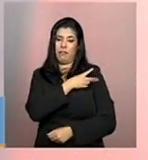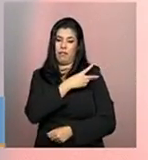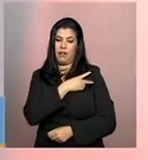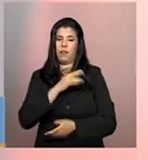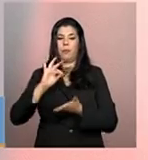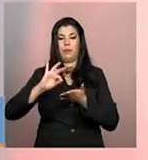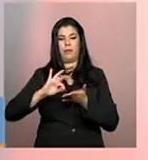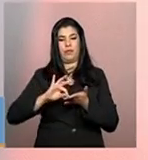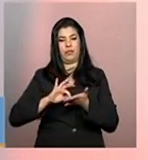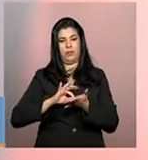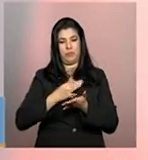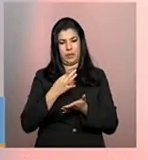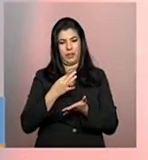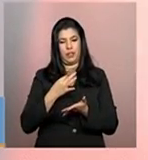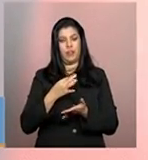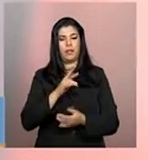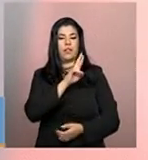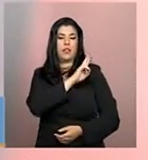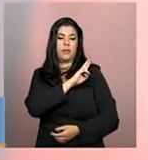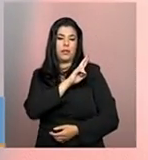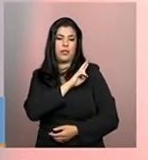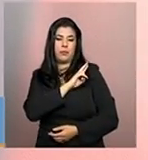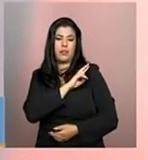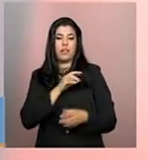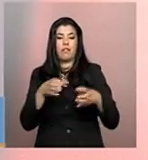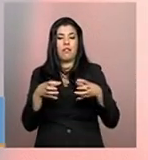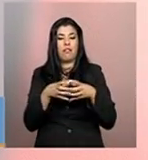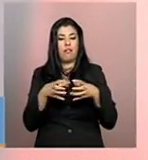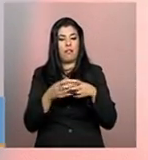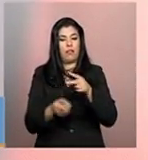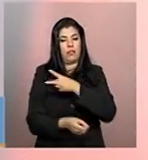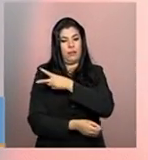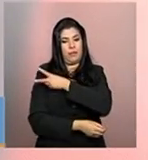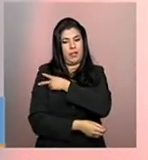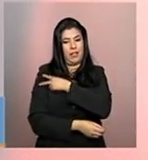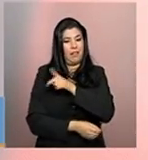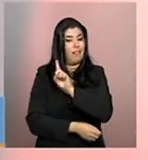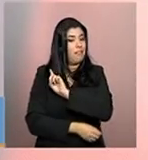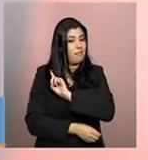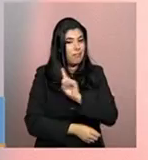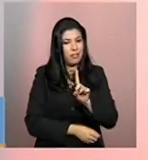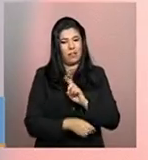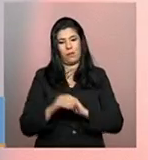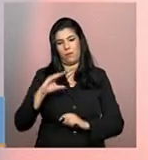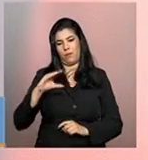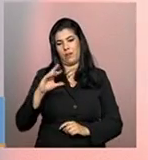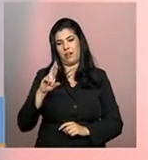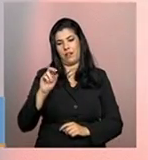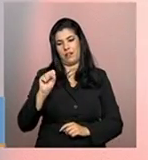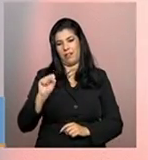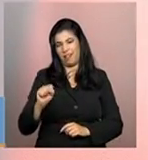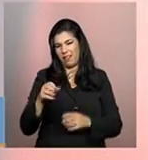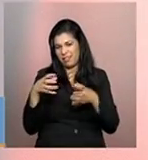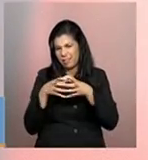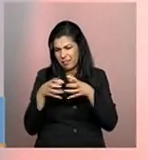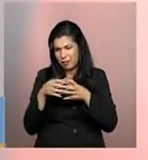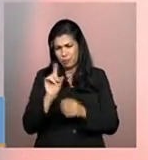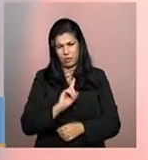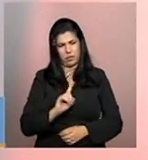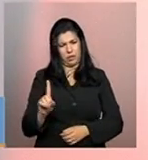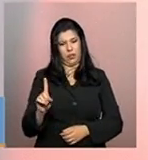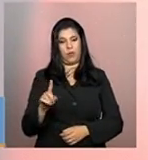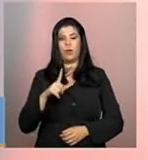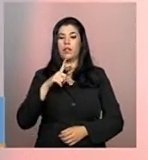cadastro é uma responsabilidade da equipe técnica. Também não é o CRAIS, não é a equipe do CRAIS quem faz essa visita. Então,